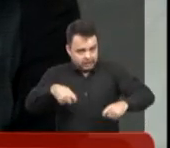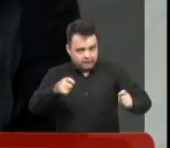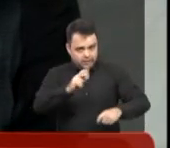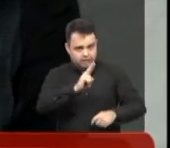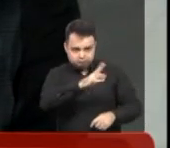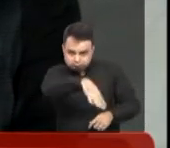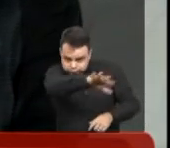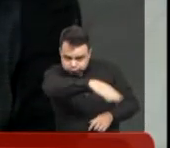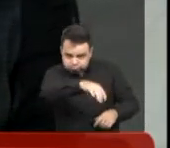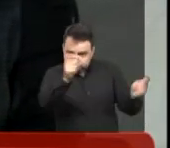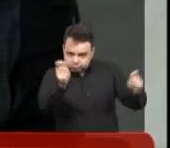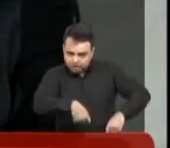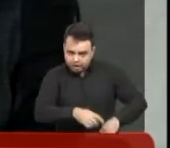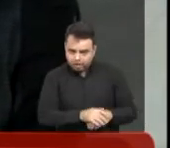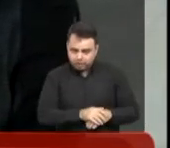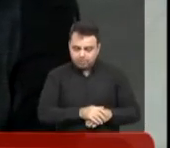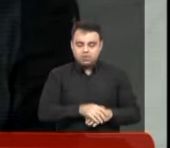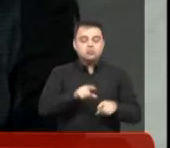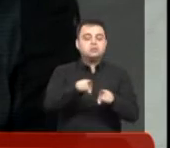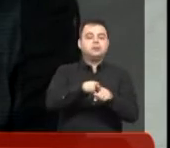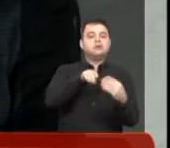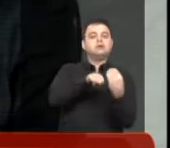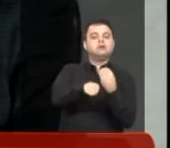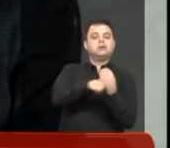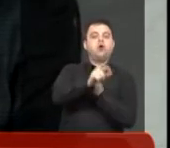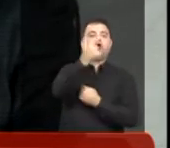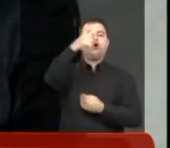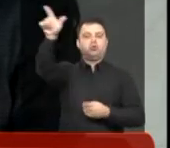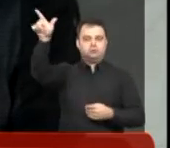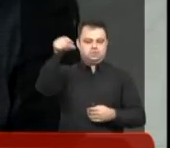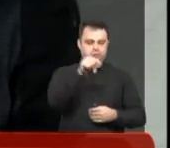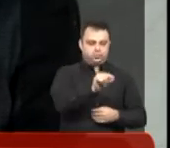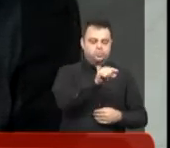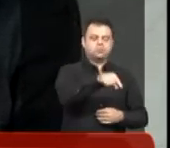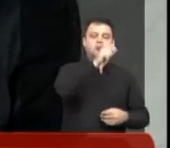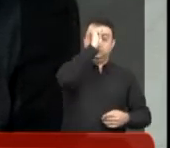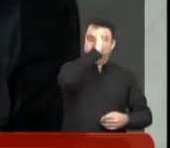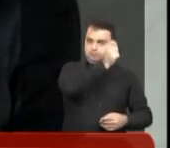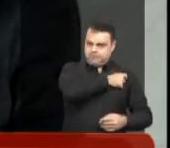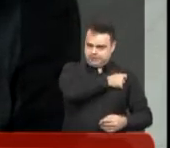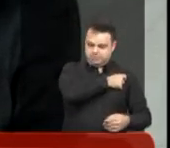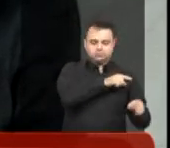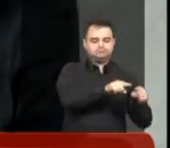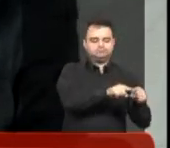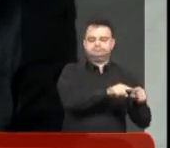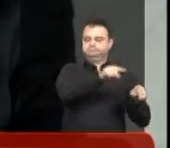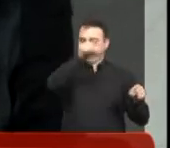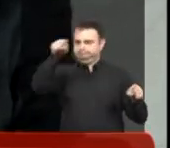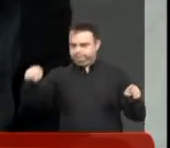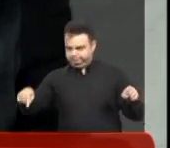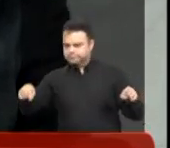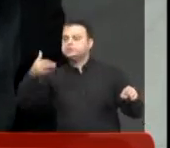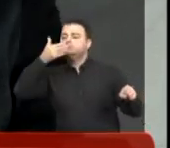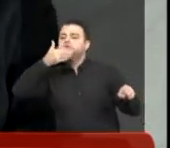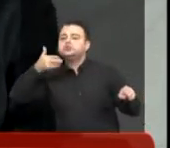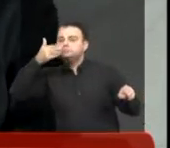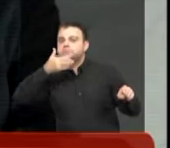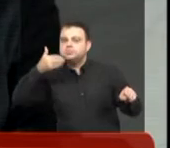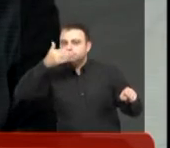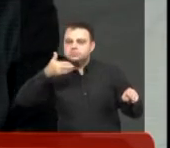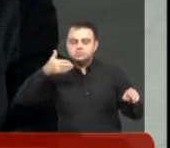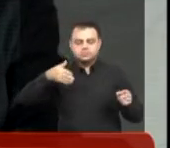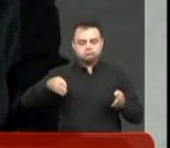porque nós temos a João Parise, que vai ser recuperada agora, essa vai ser duplicada, que liga Rio Preto a Chimite. Depois de Chimite a Cedral,